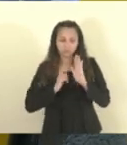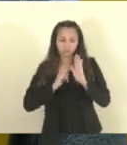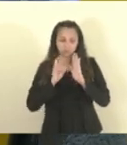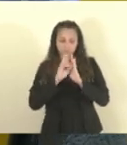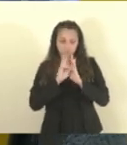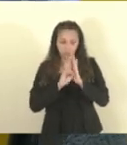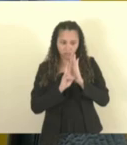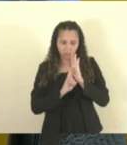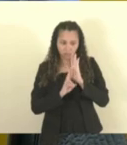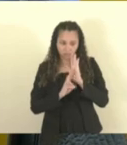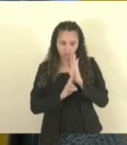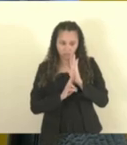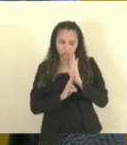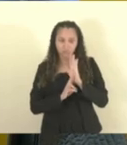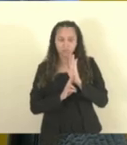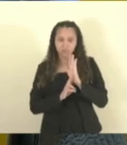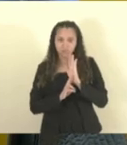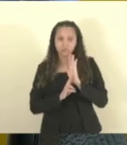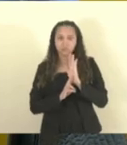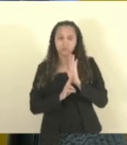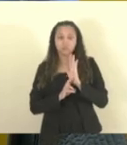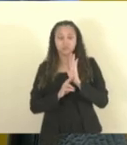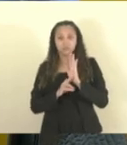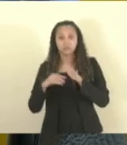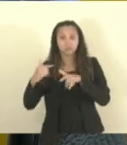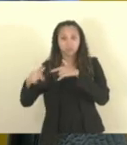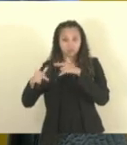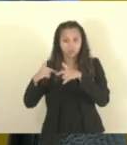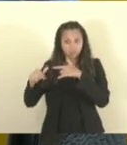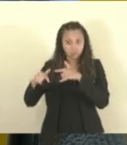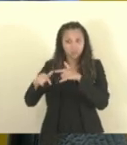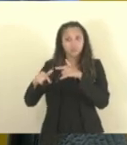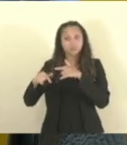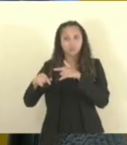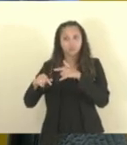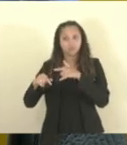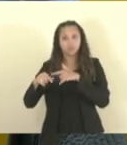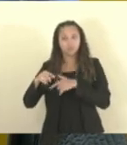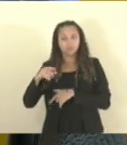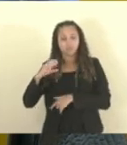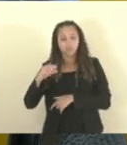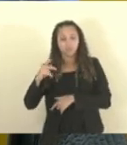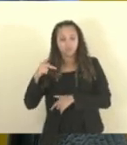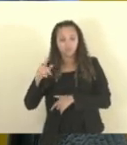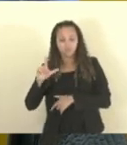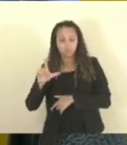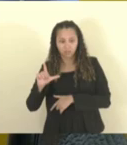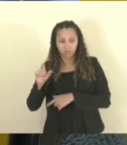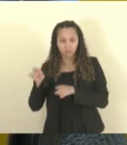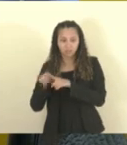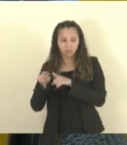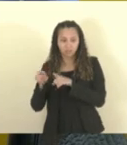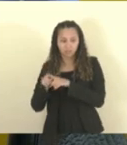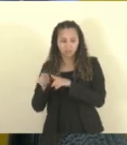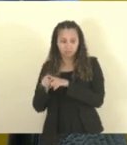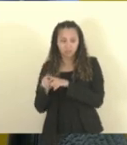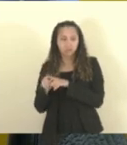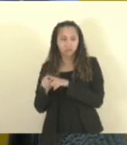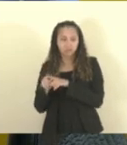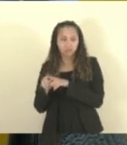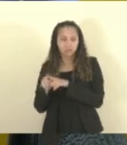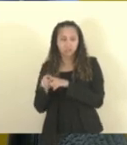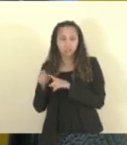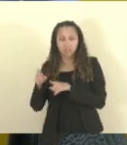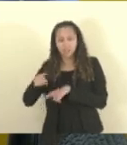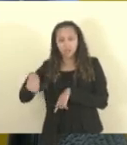em que pesa-se o pleno exercício dos militares nos CPLs e também eles como pregoeiros, eles